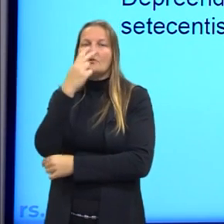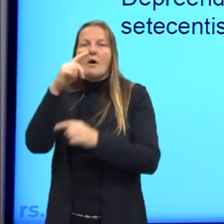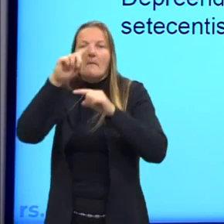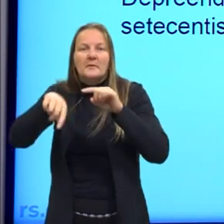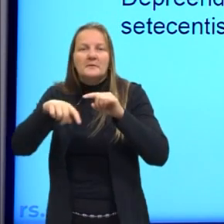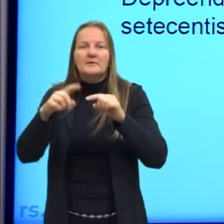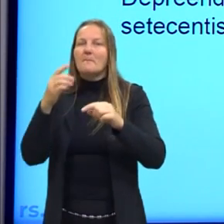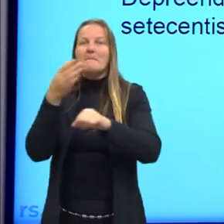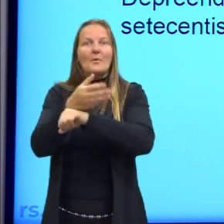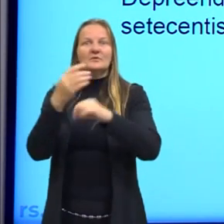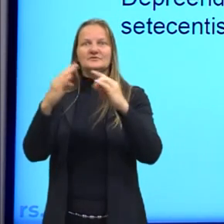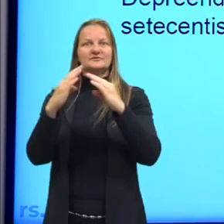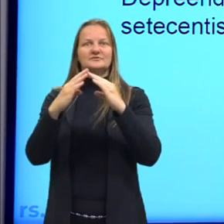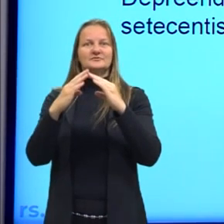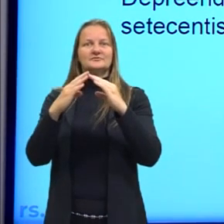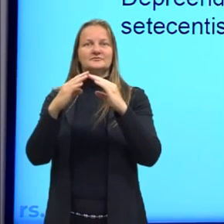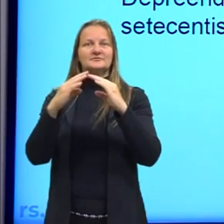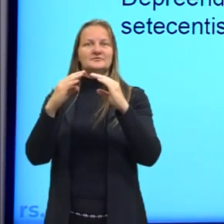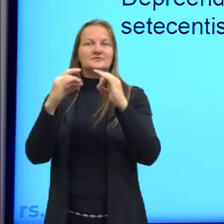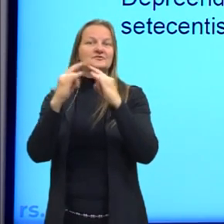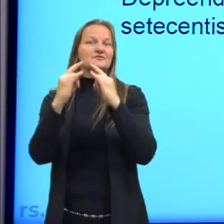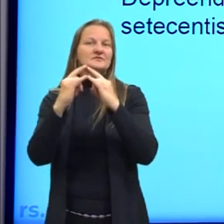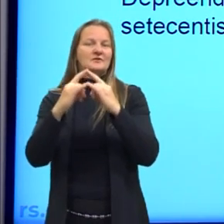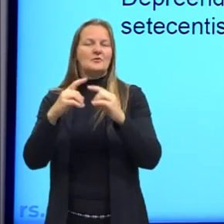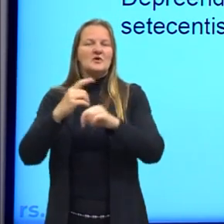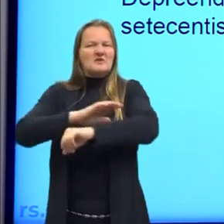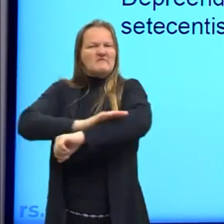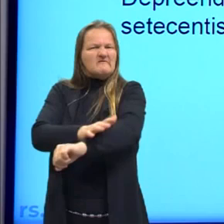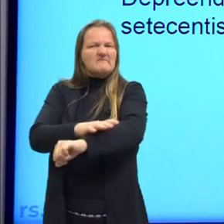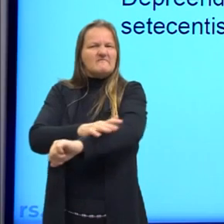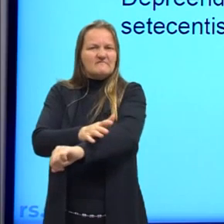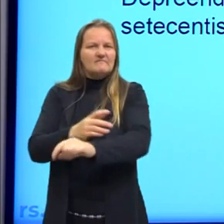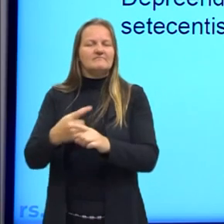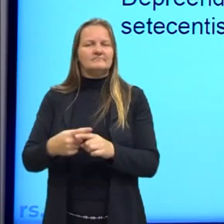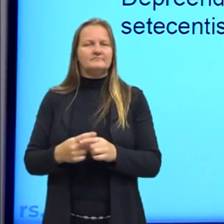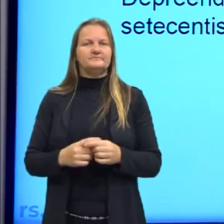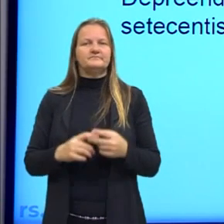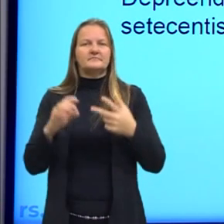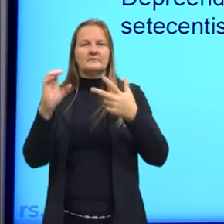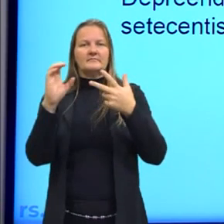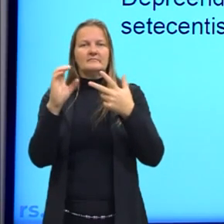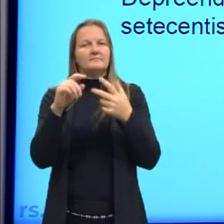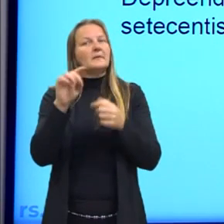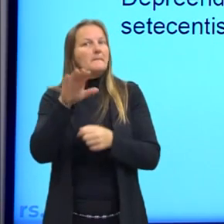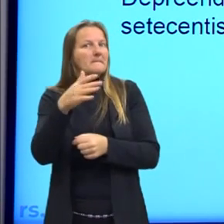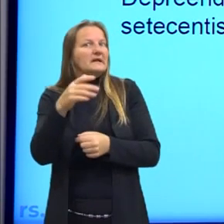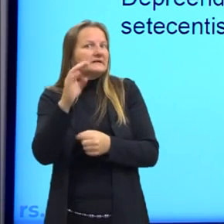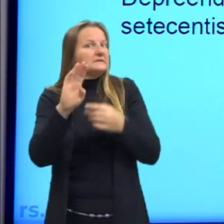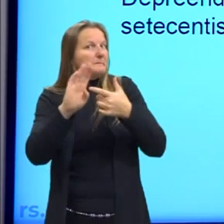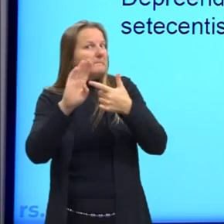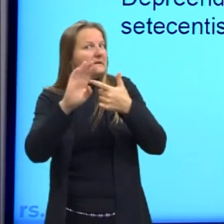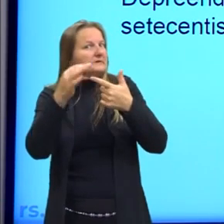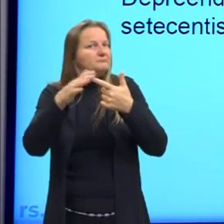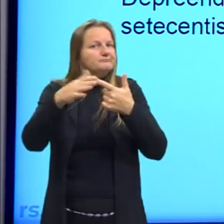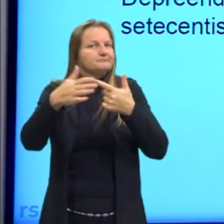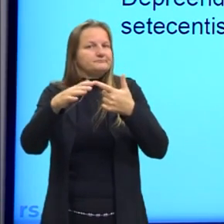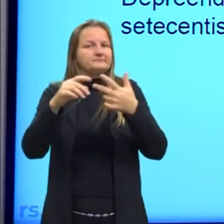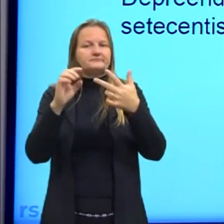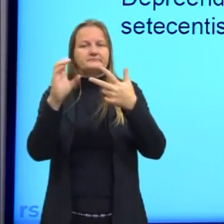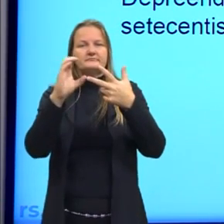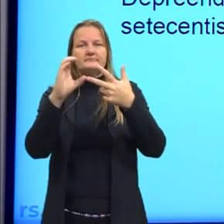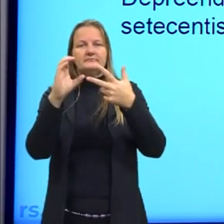instituições por questões raciais, racistas. Parece essa. Alternativa C,